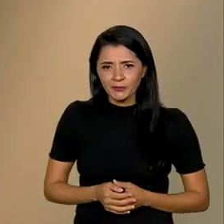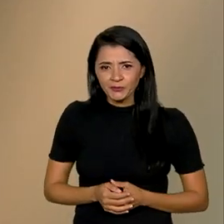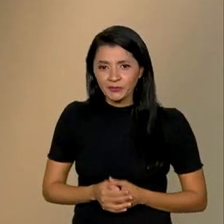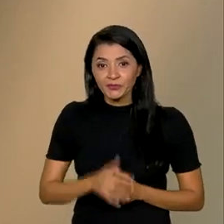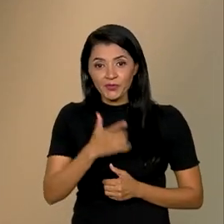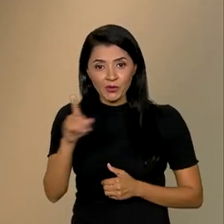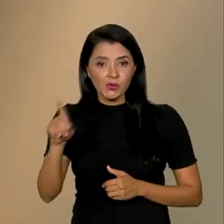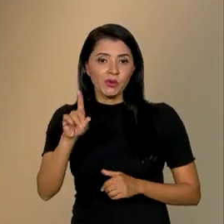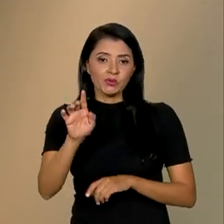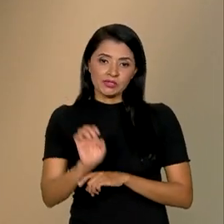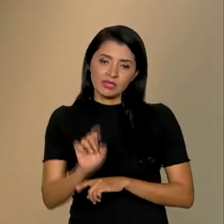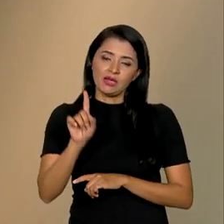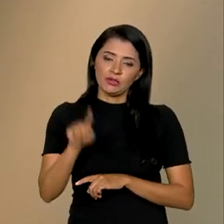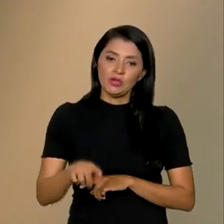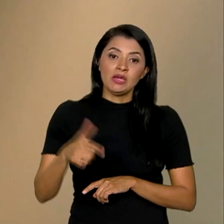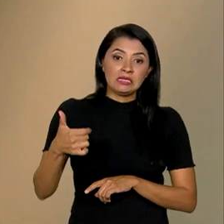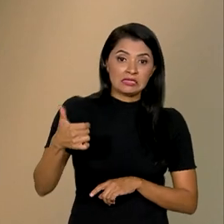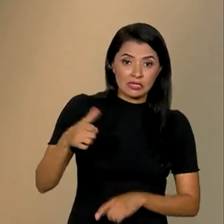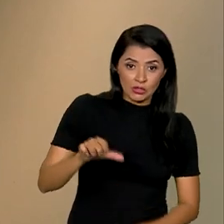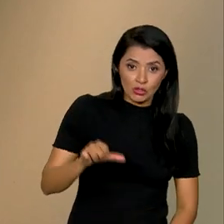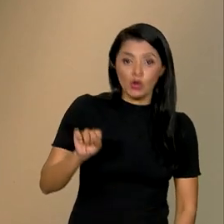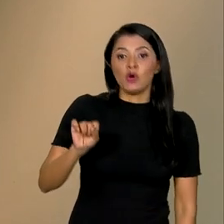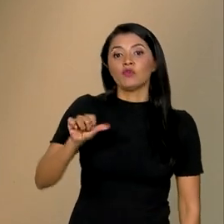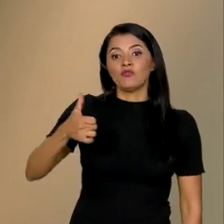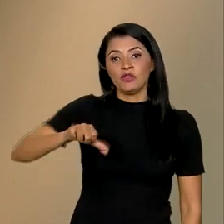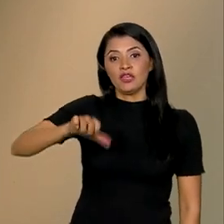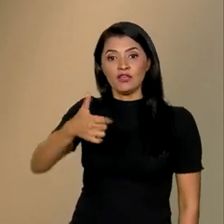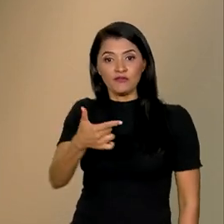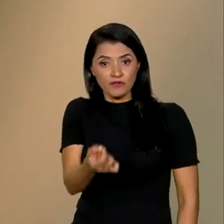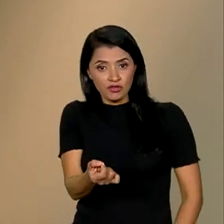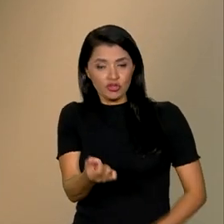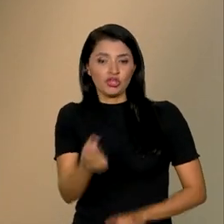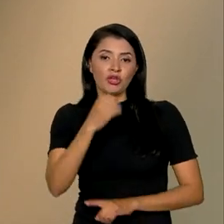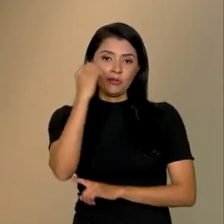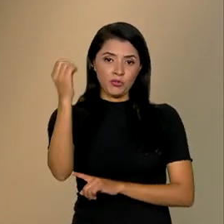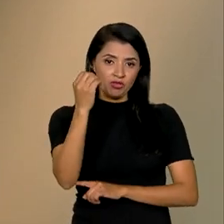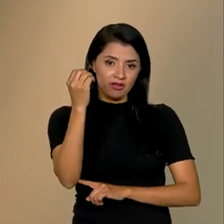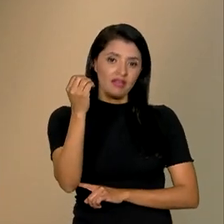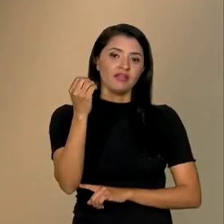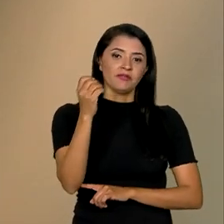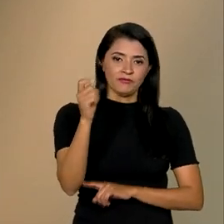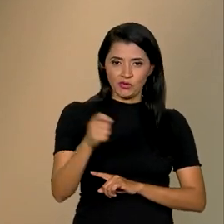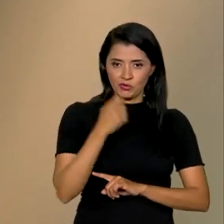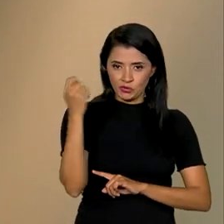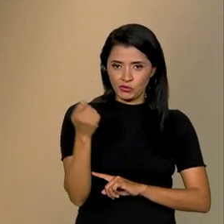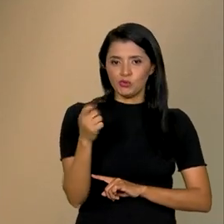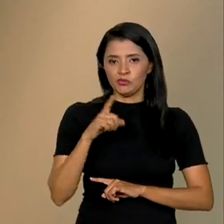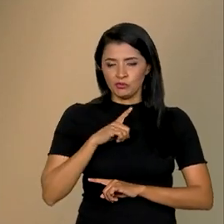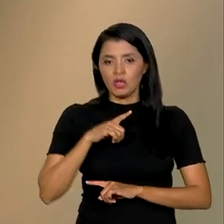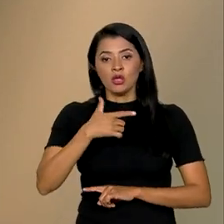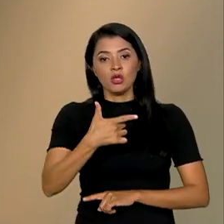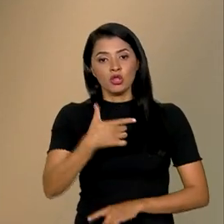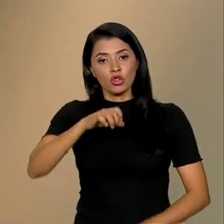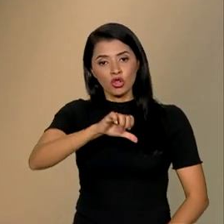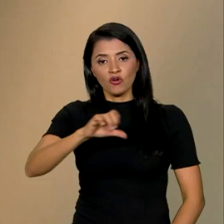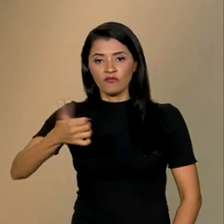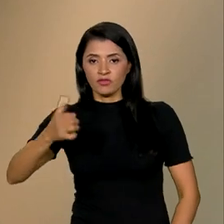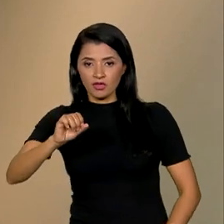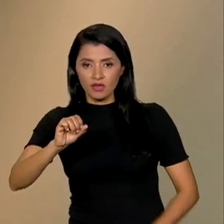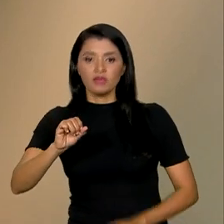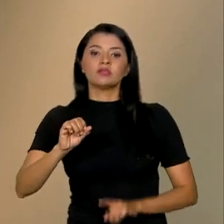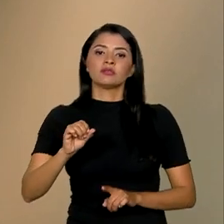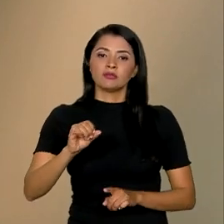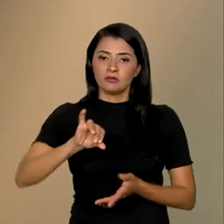Estado é 19 e 20 de outubro, Porto Alegre, Rio Grande do Sul. Teremos 9 e 10 de novembro em Manaus.